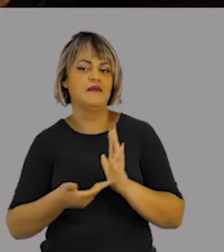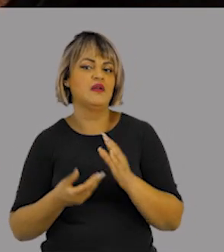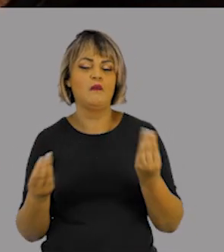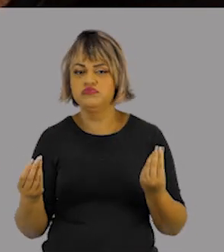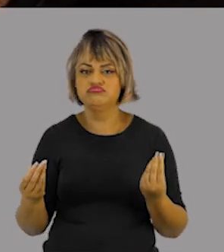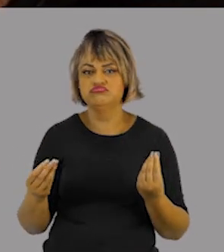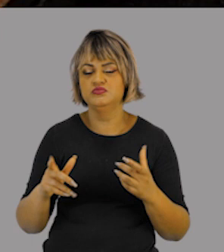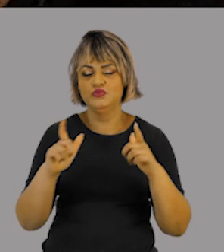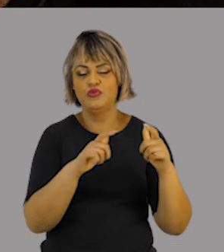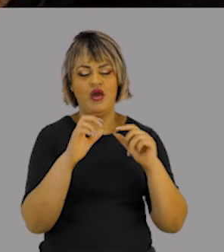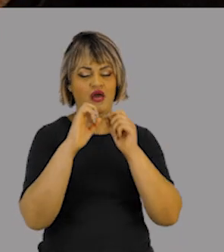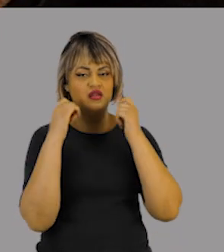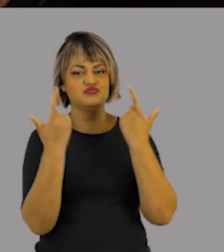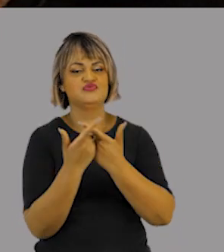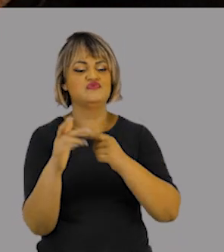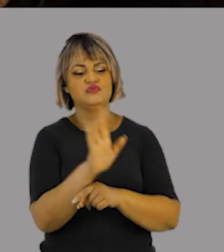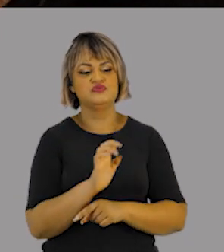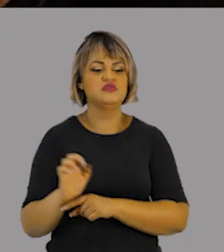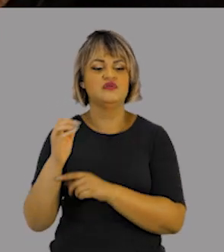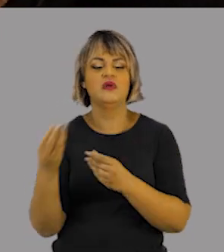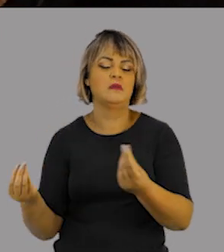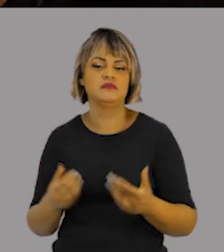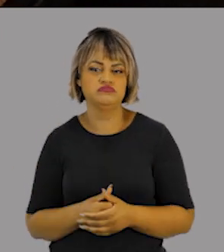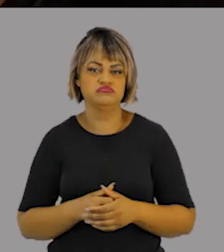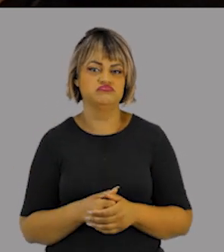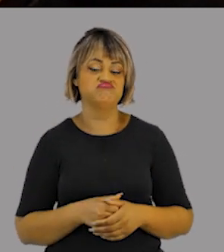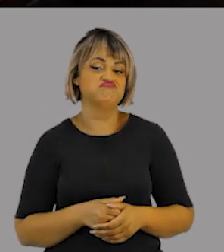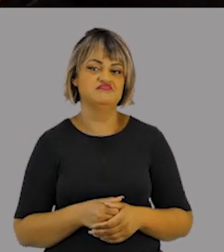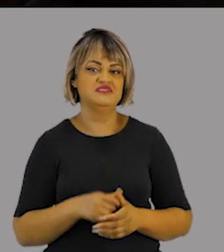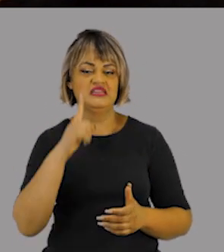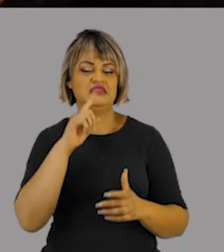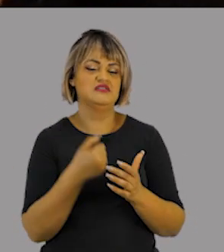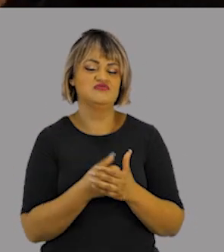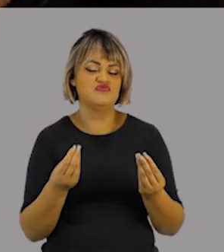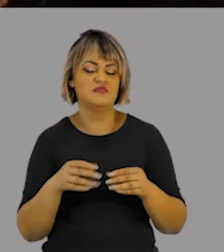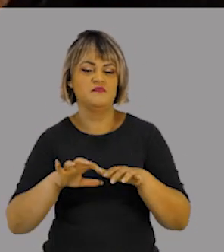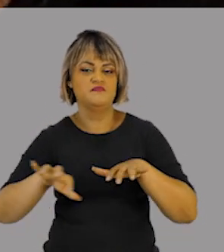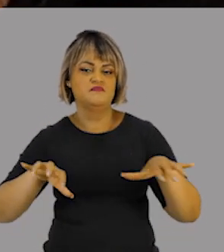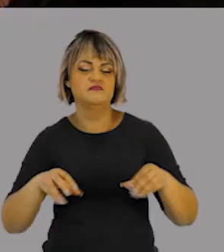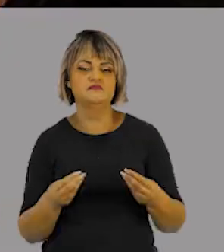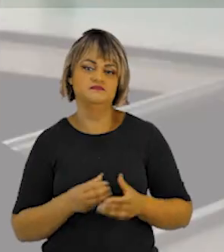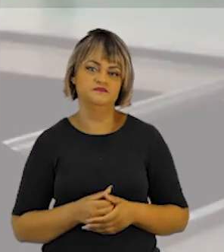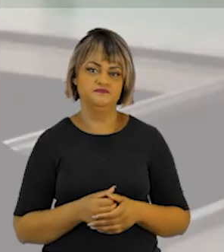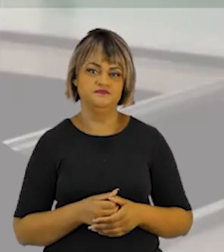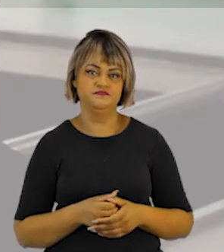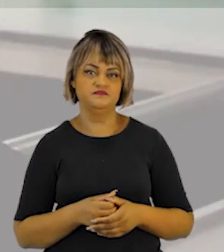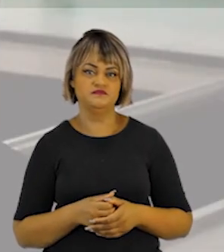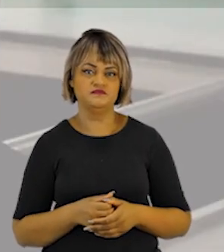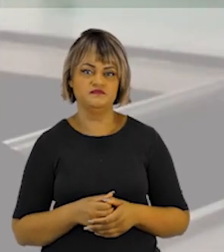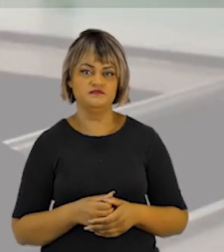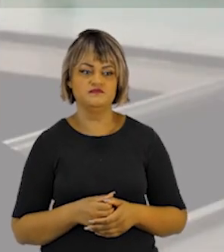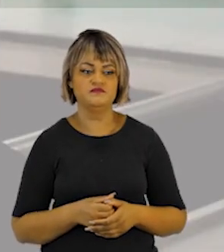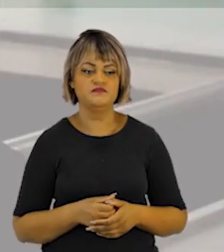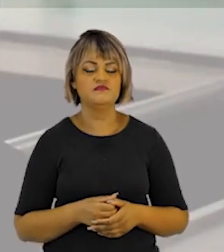Deputados, nas Casas Legislativas, nos Estados, e na Câmara de Vereadores? Como é feita essa divisão, esse cálculo? Bom,